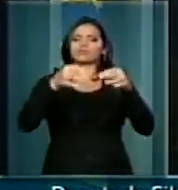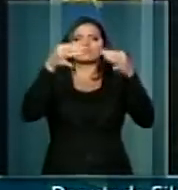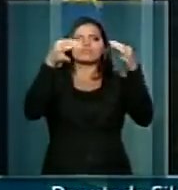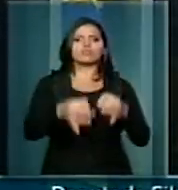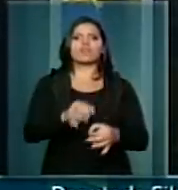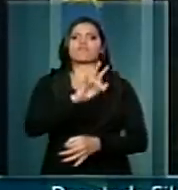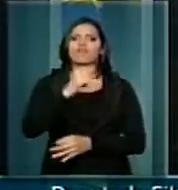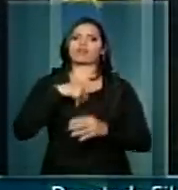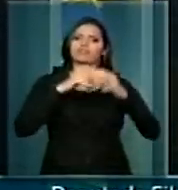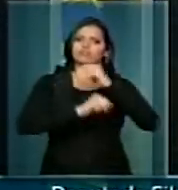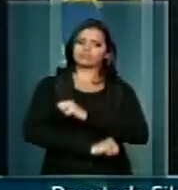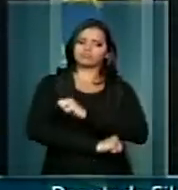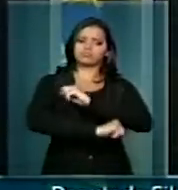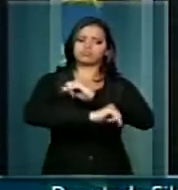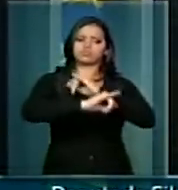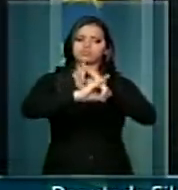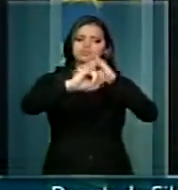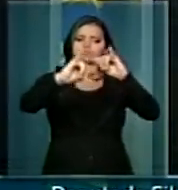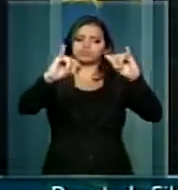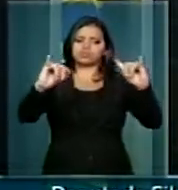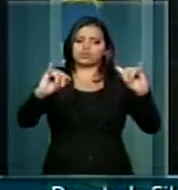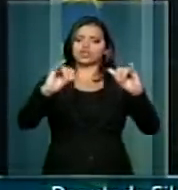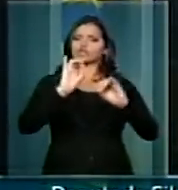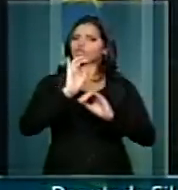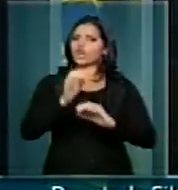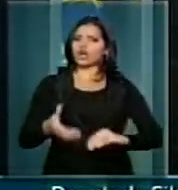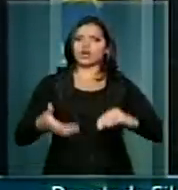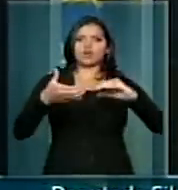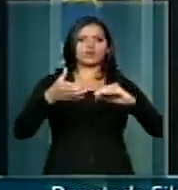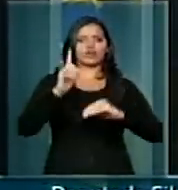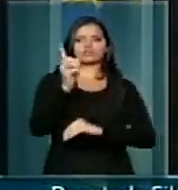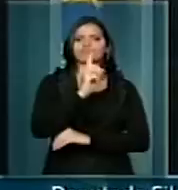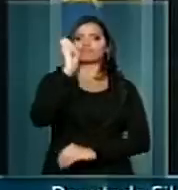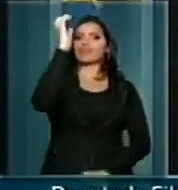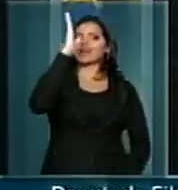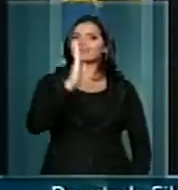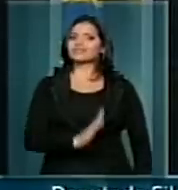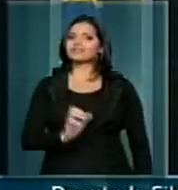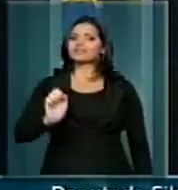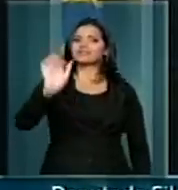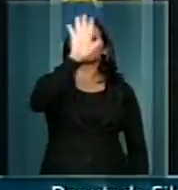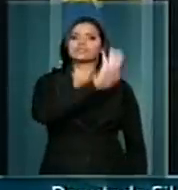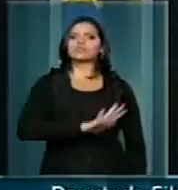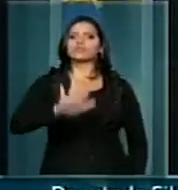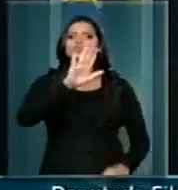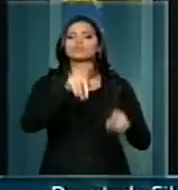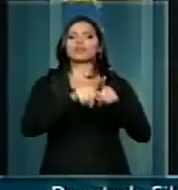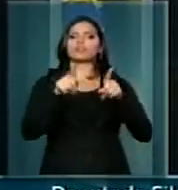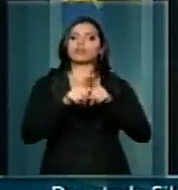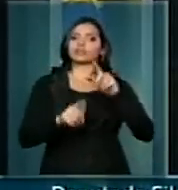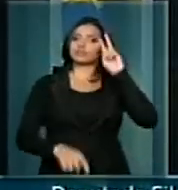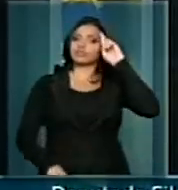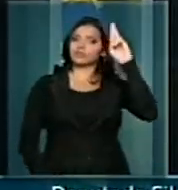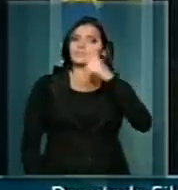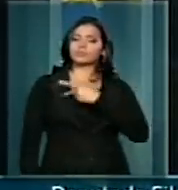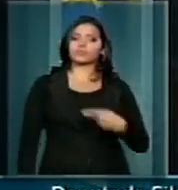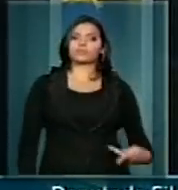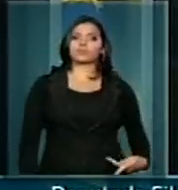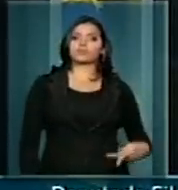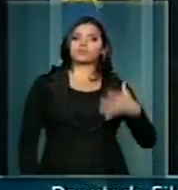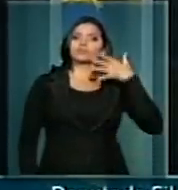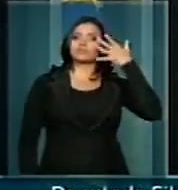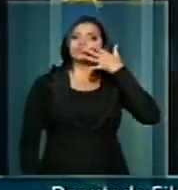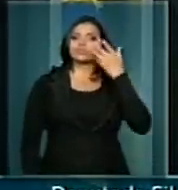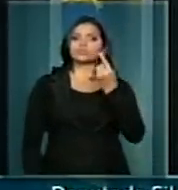uma repercussão não apenas no Congresso Nacional, mas no Brasil. Por último, Sr. Presidente, como lido, discurso que